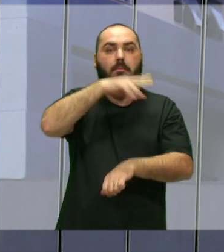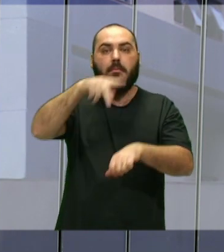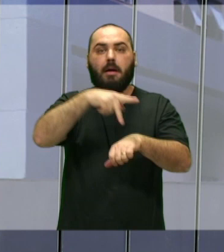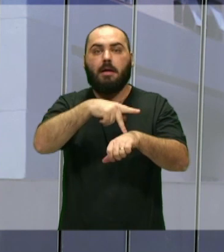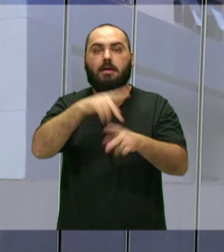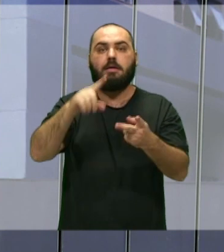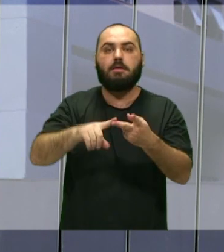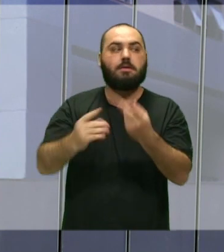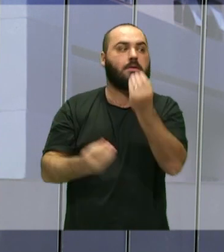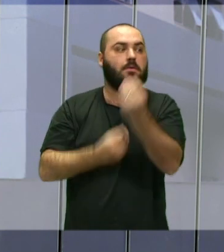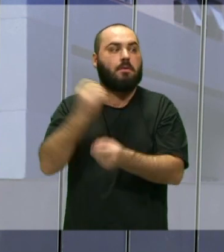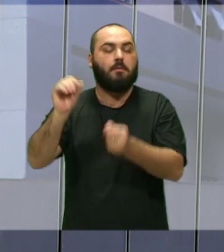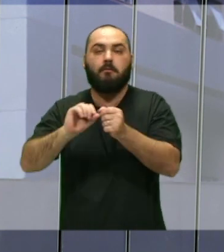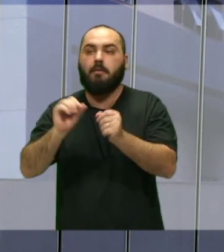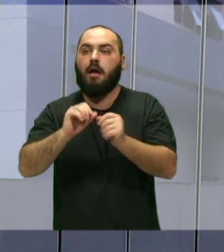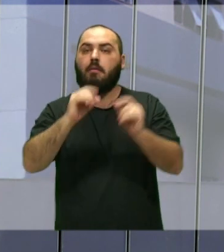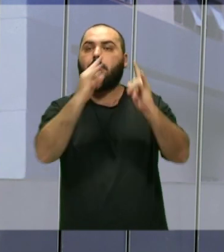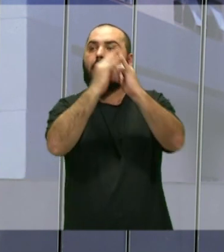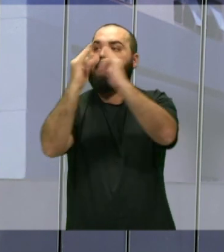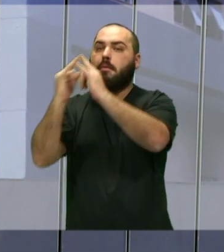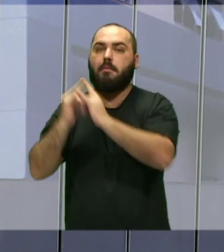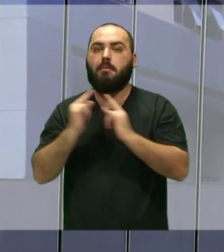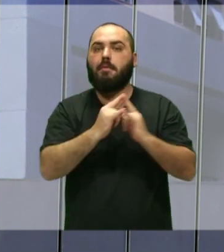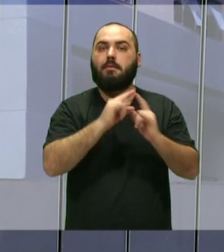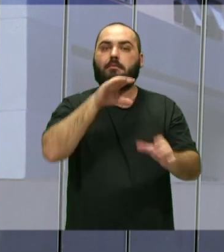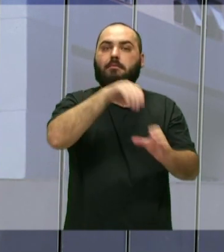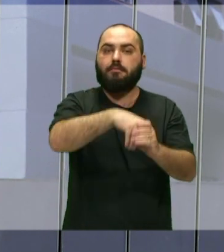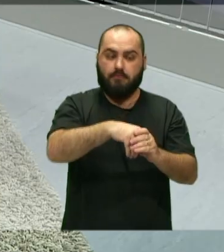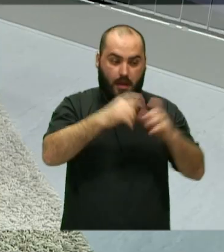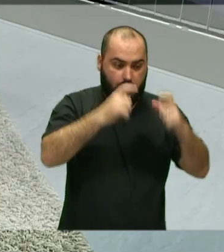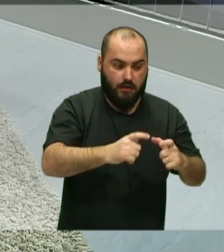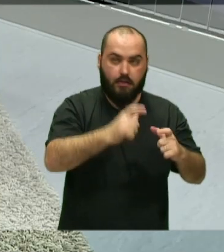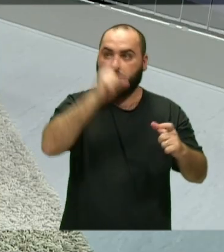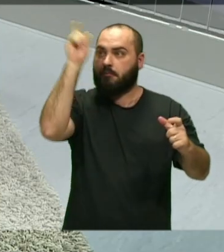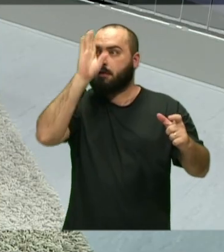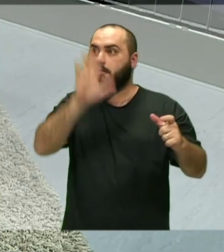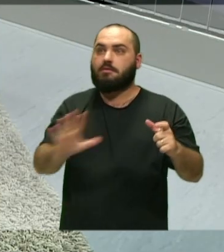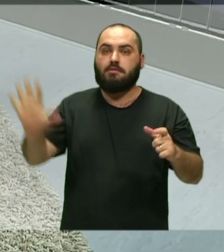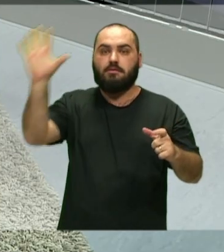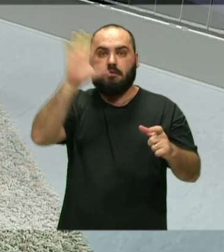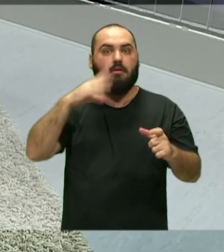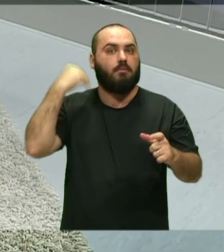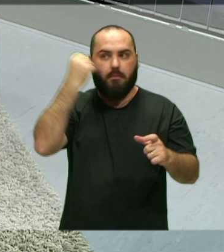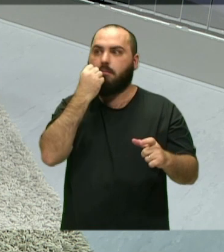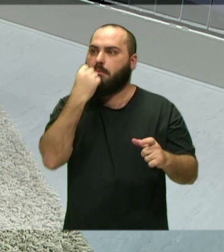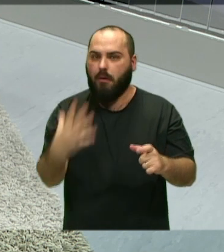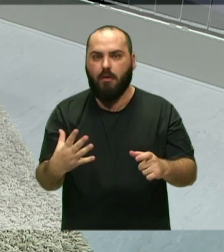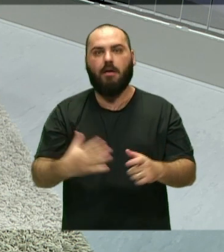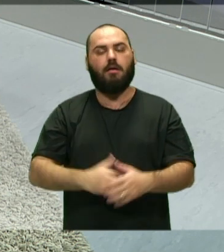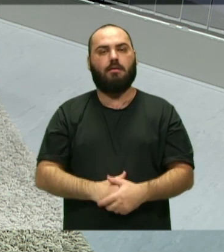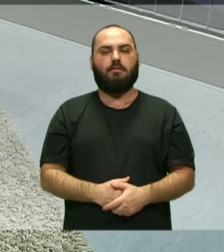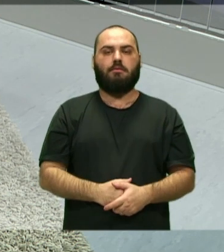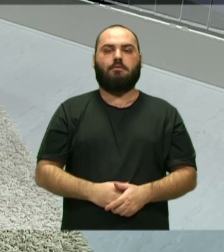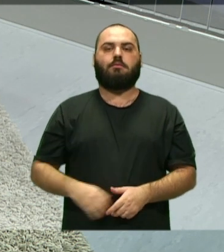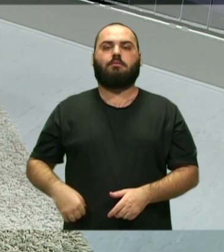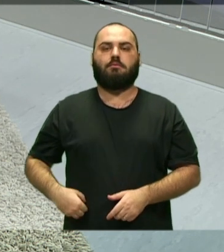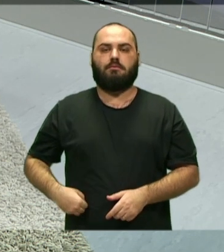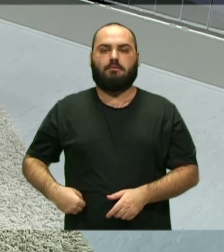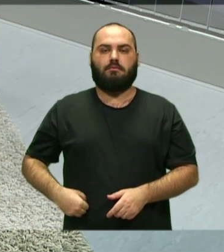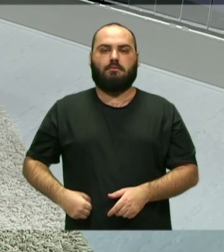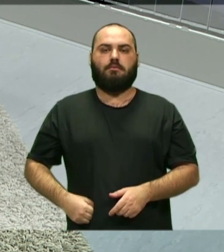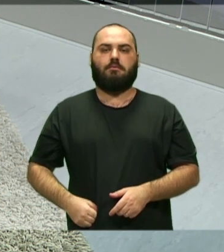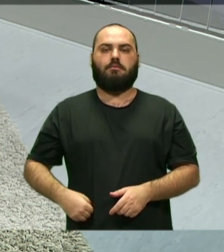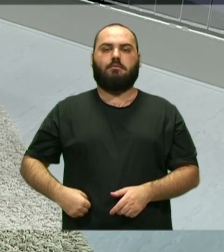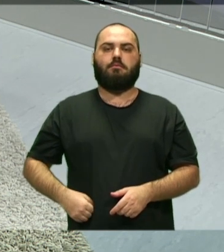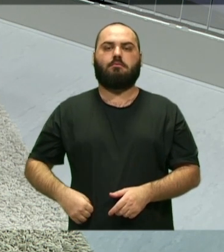instituições locais e nacionais, né, então foi uma experiência muito boa. E eu sempre